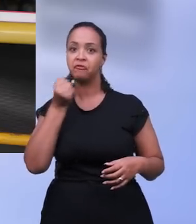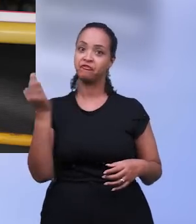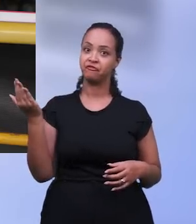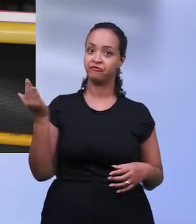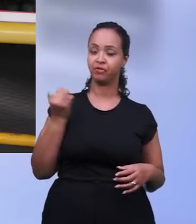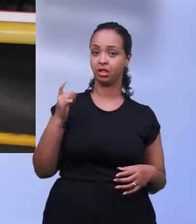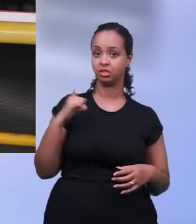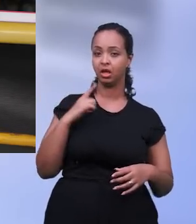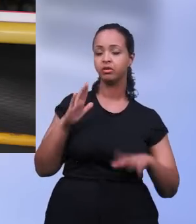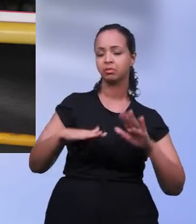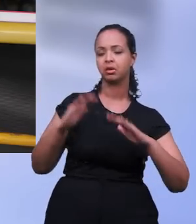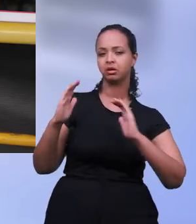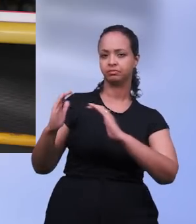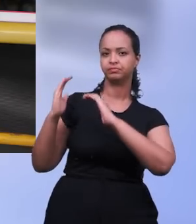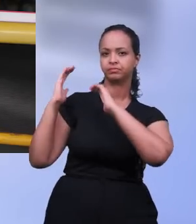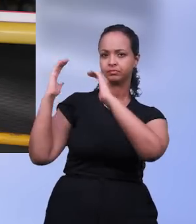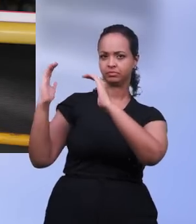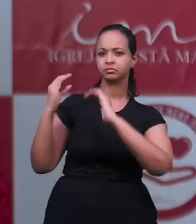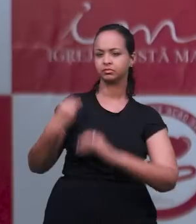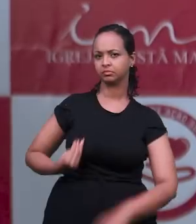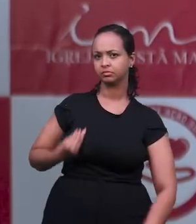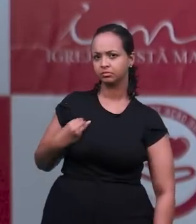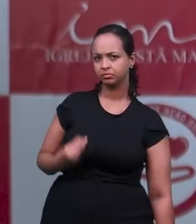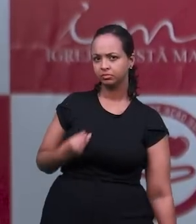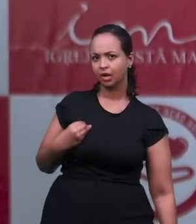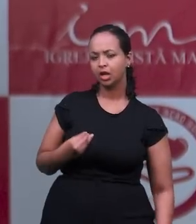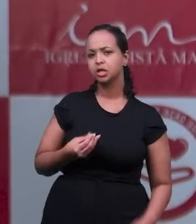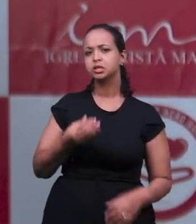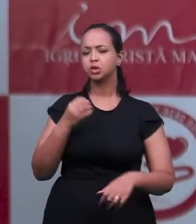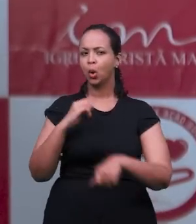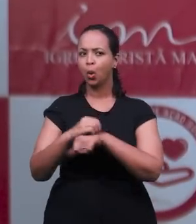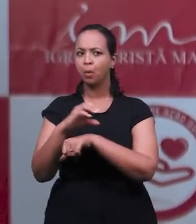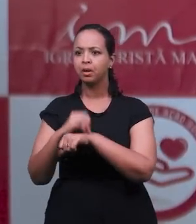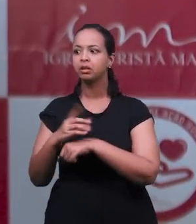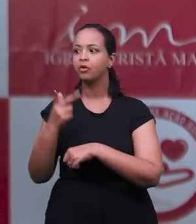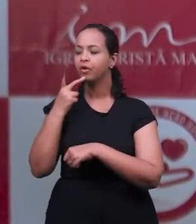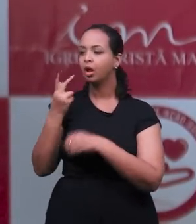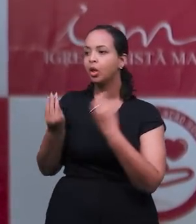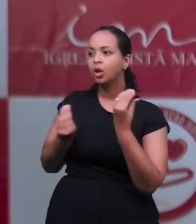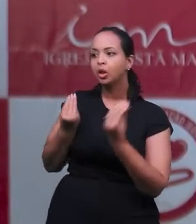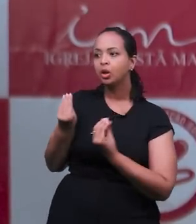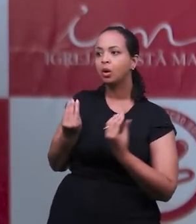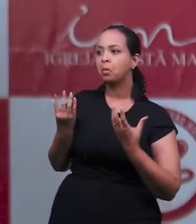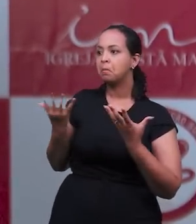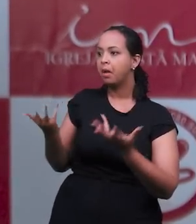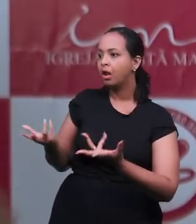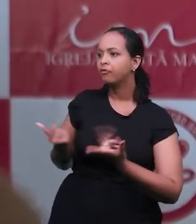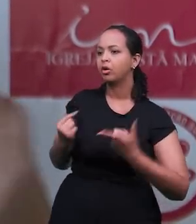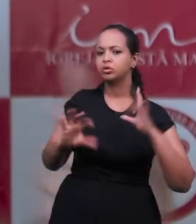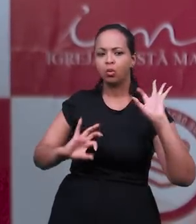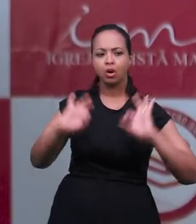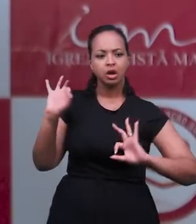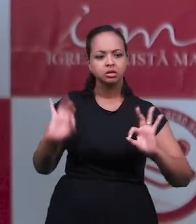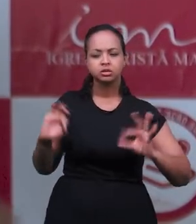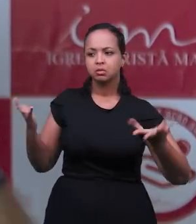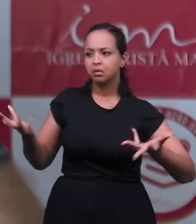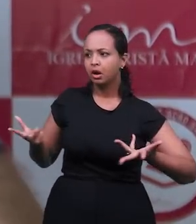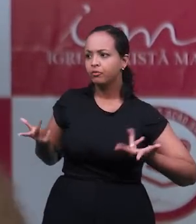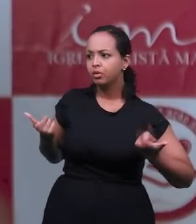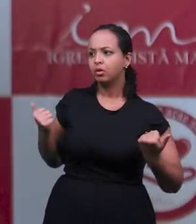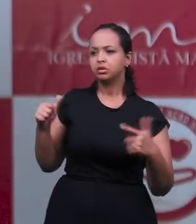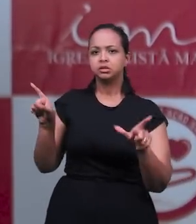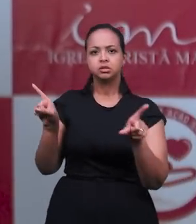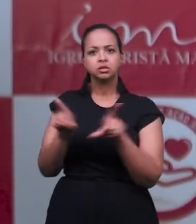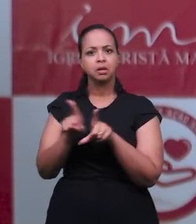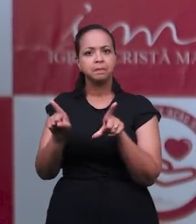Nós recebemos a imprensa lá, recebemos autoridades lá e eles comentando que coisa maravilhosa, que organização maravilhosa,